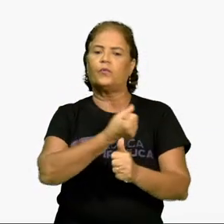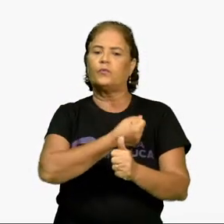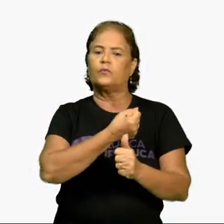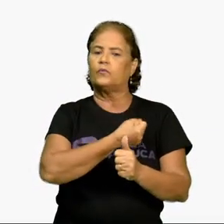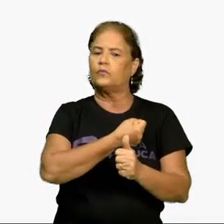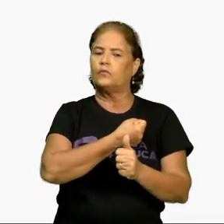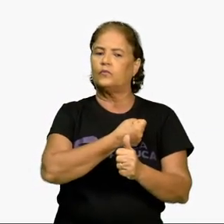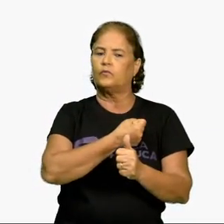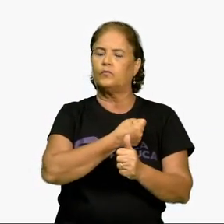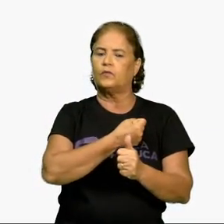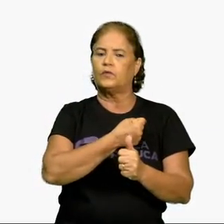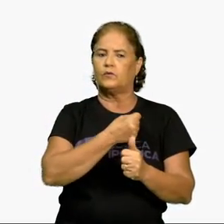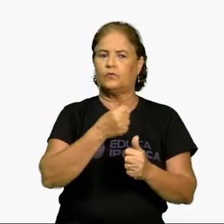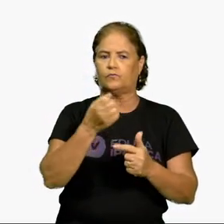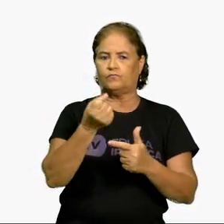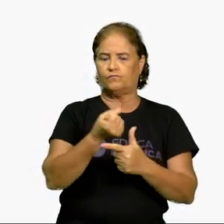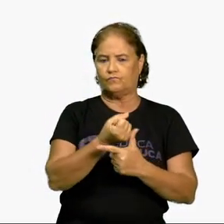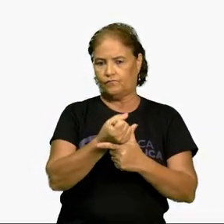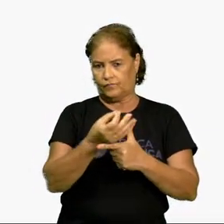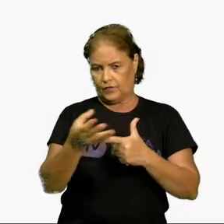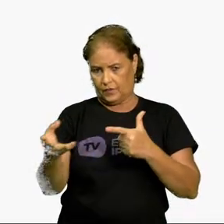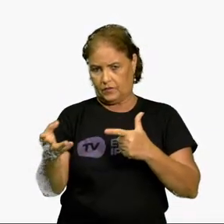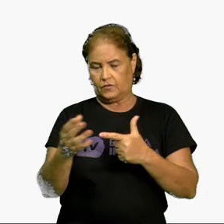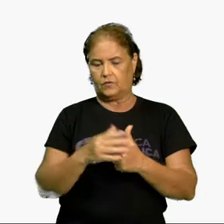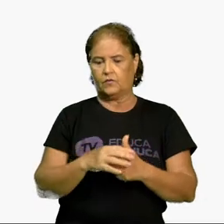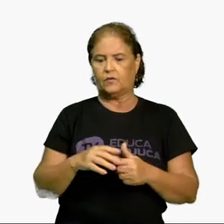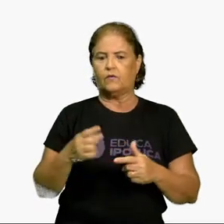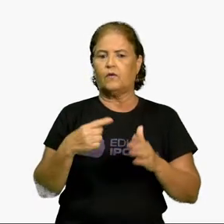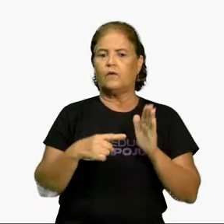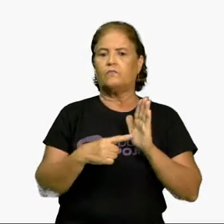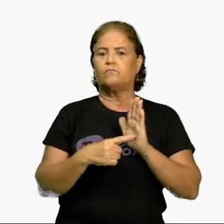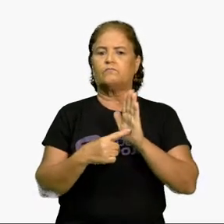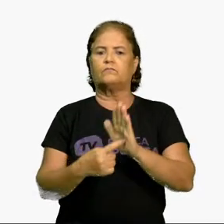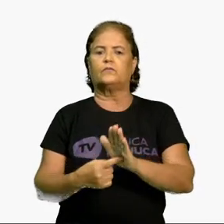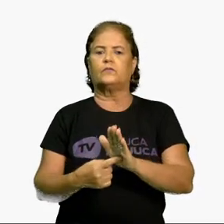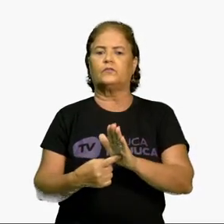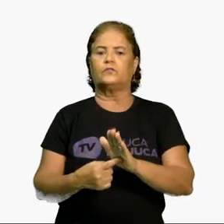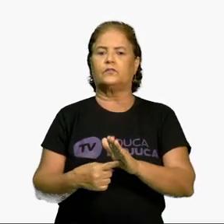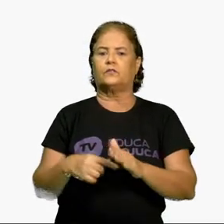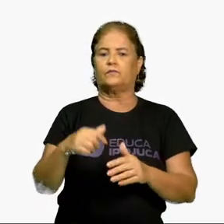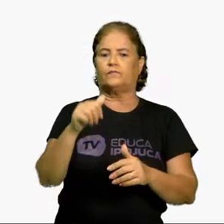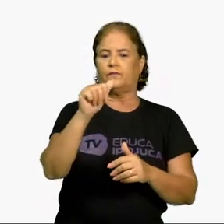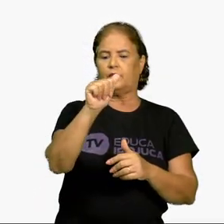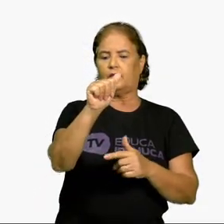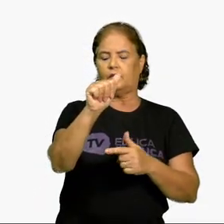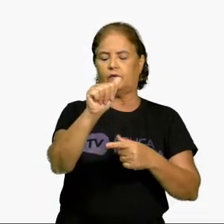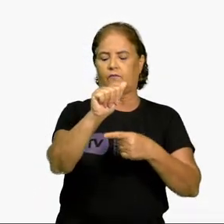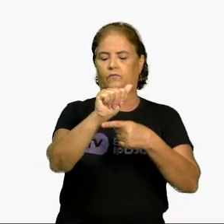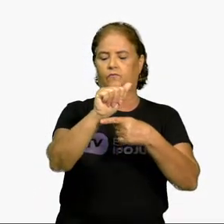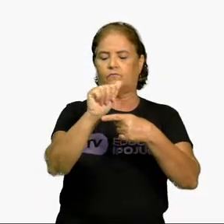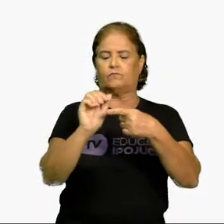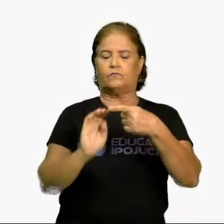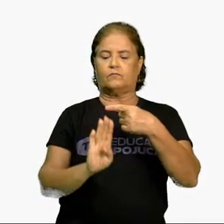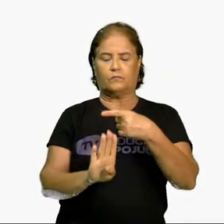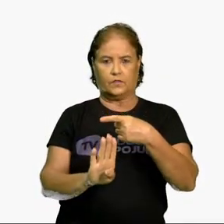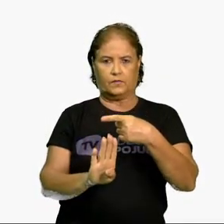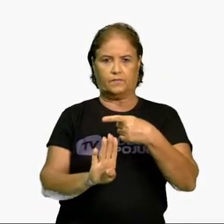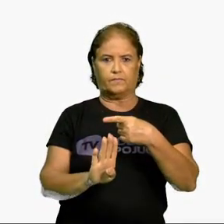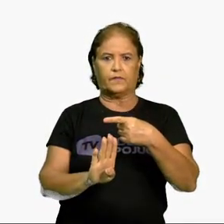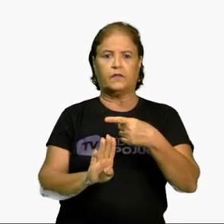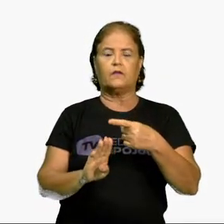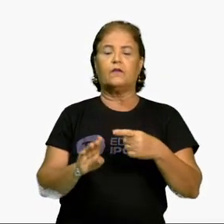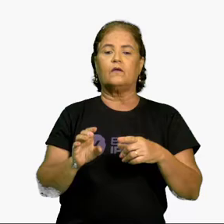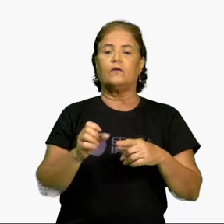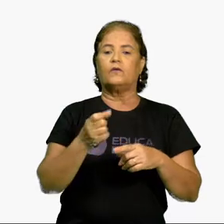representado na forma A sobre B, porque é uma razão. E o A tem que pertencer aos